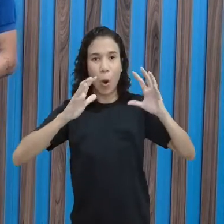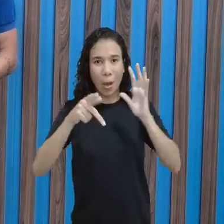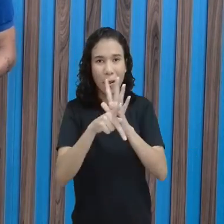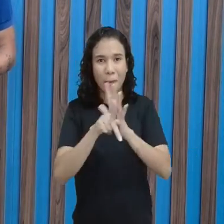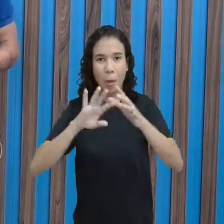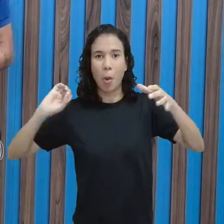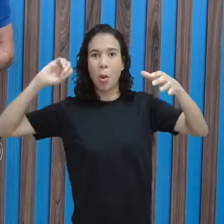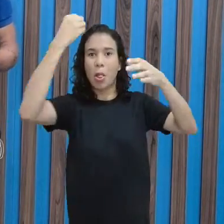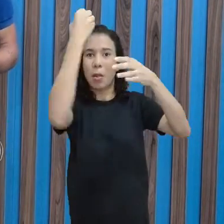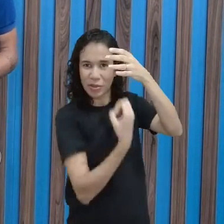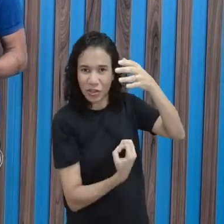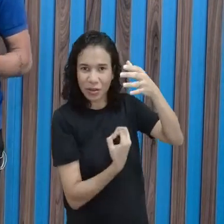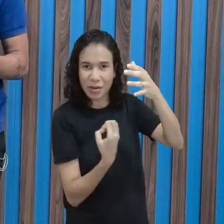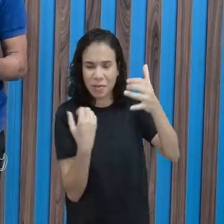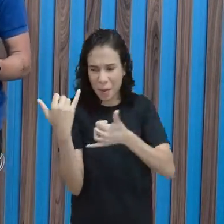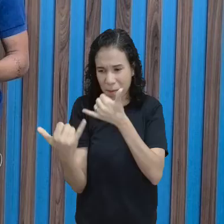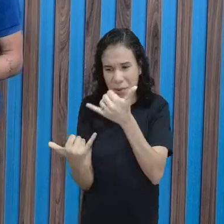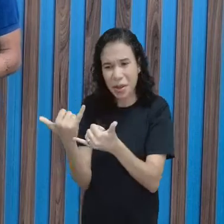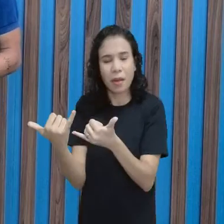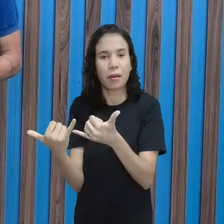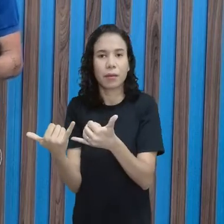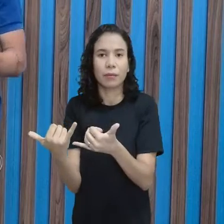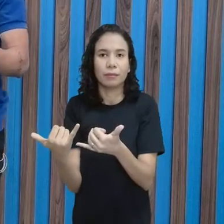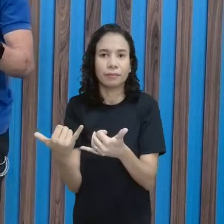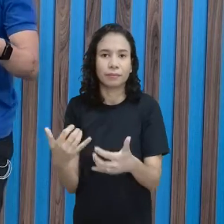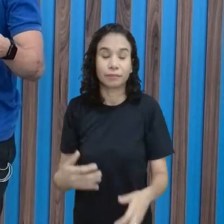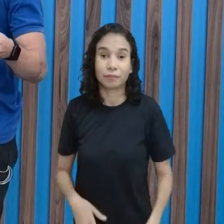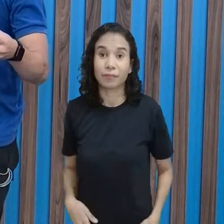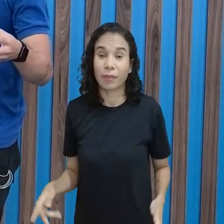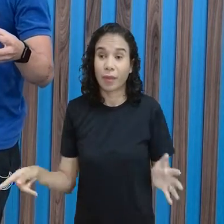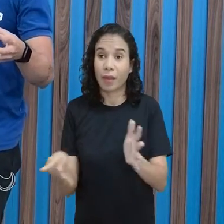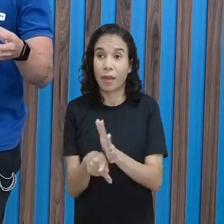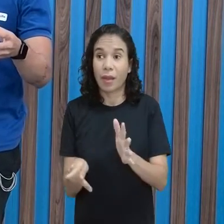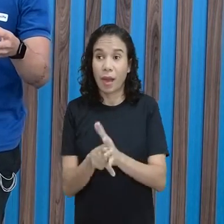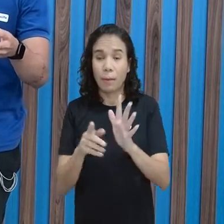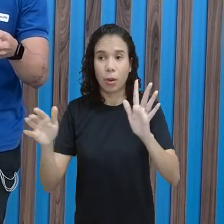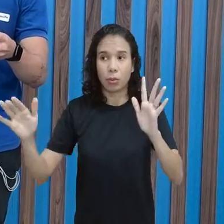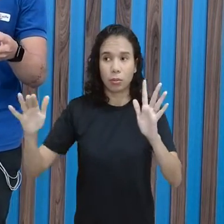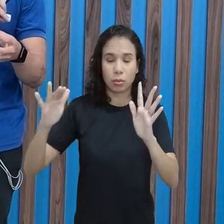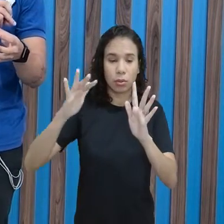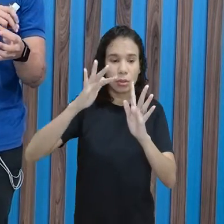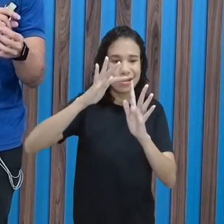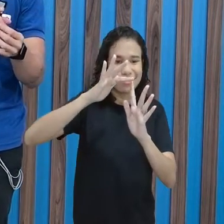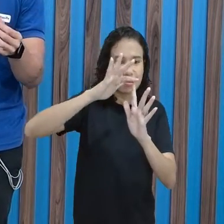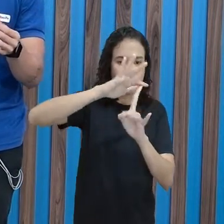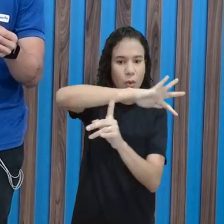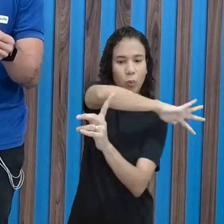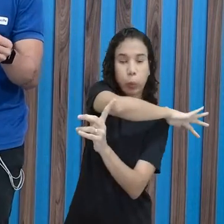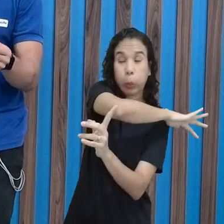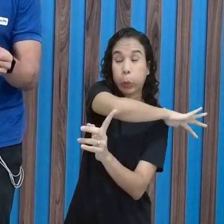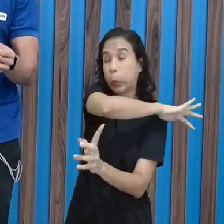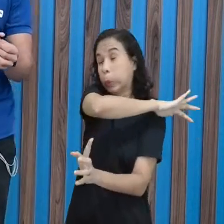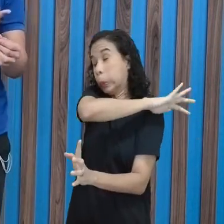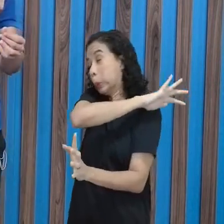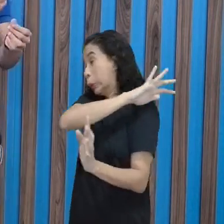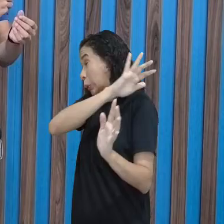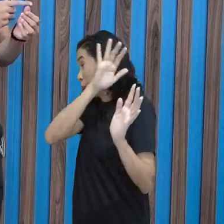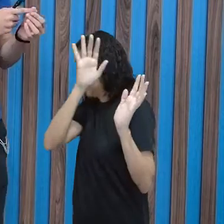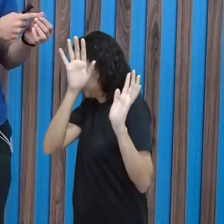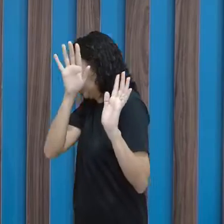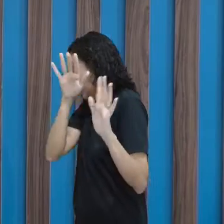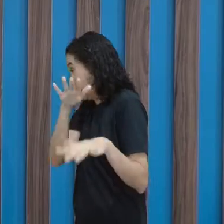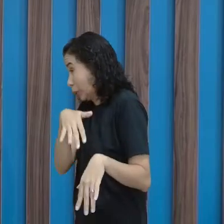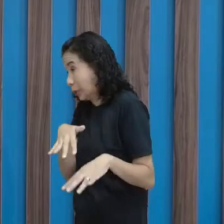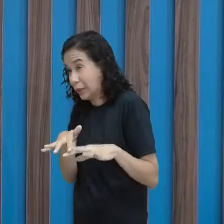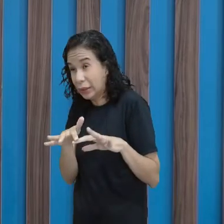para brincar. Fazer alguma coisa. Eita, meu Deus. E aí a bola de basquete, puff, na unha. Porque ela Saiu a de